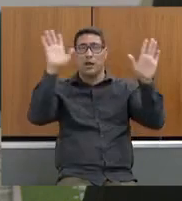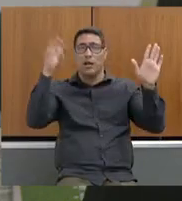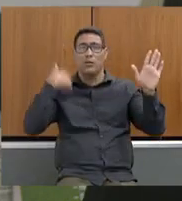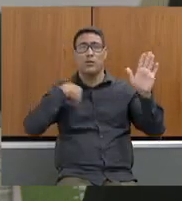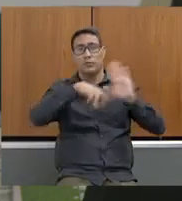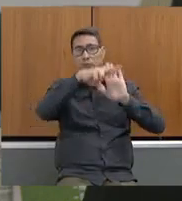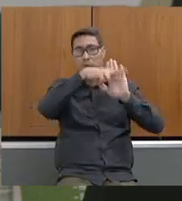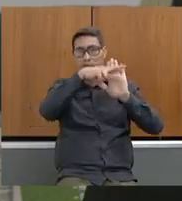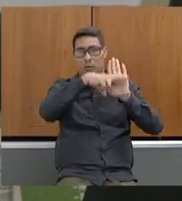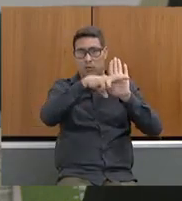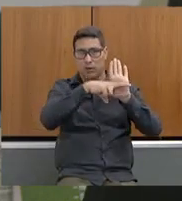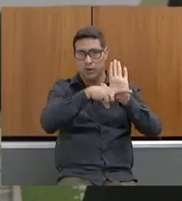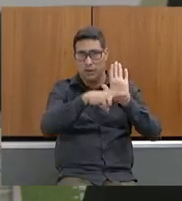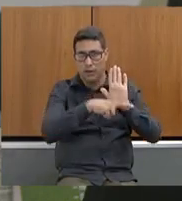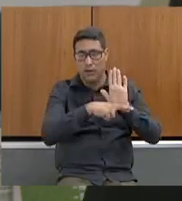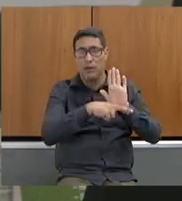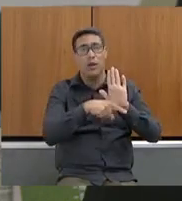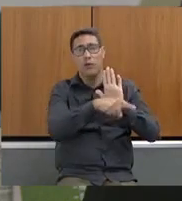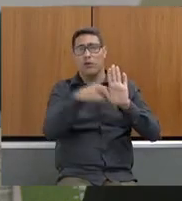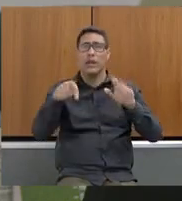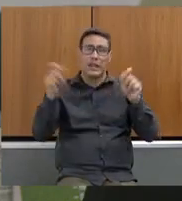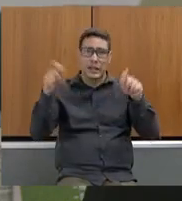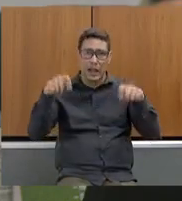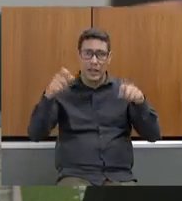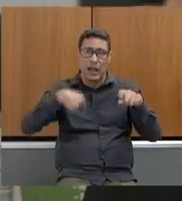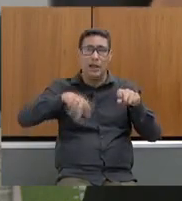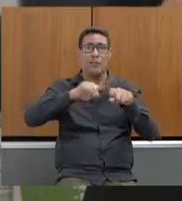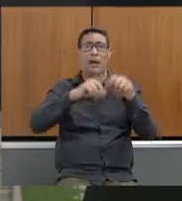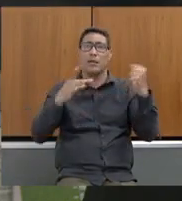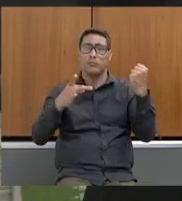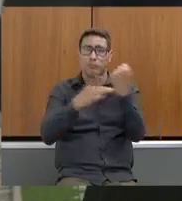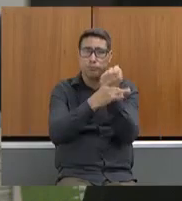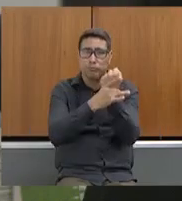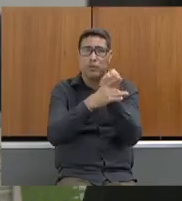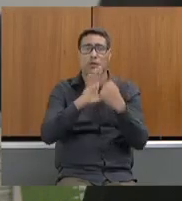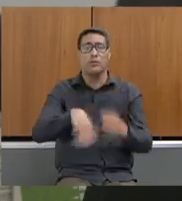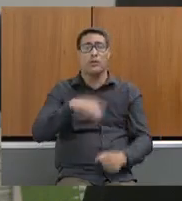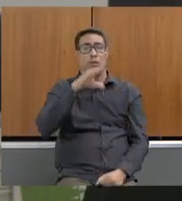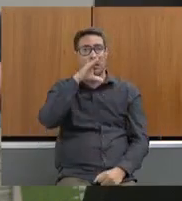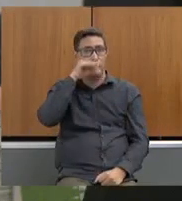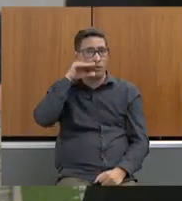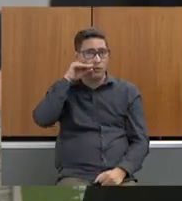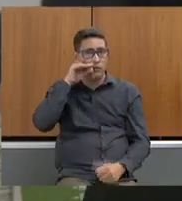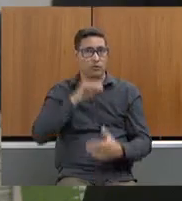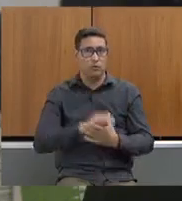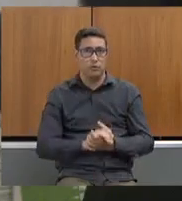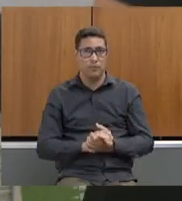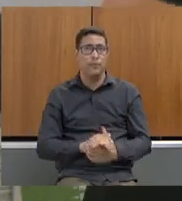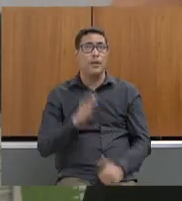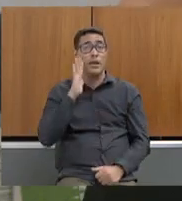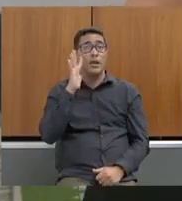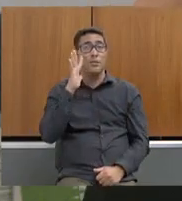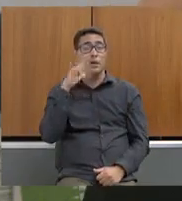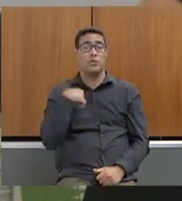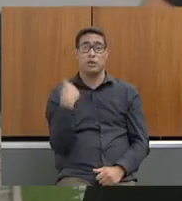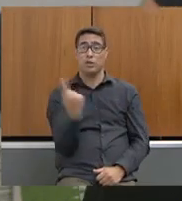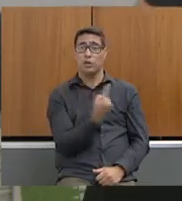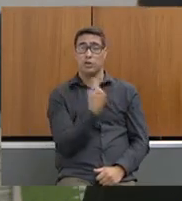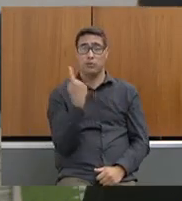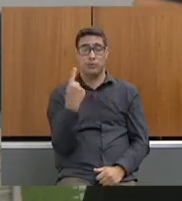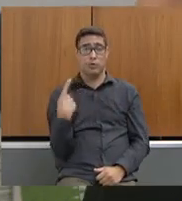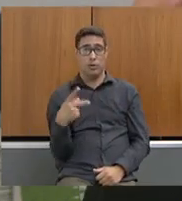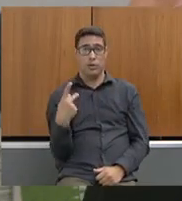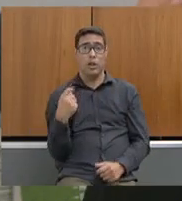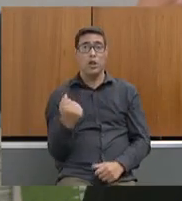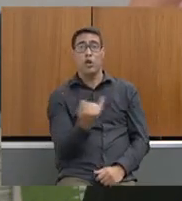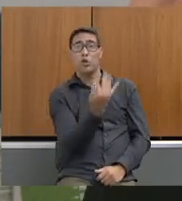você dá mais segurança ao servidor. porque, vamos imaginar nós aqui, quantos servidores,